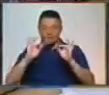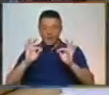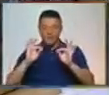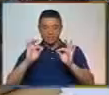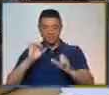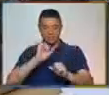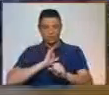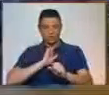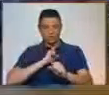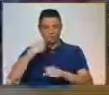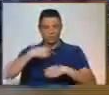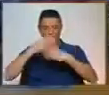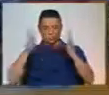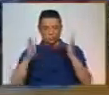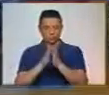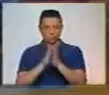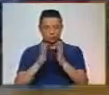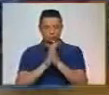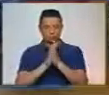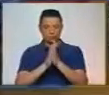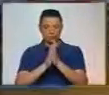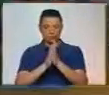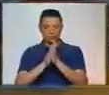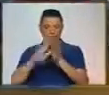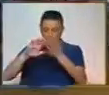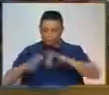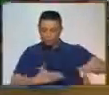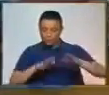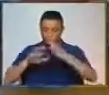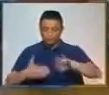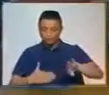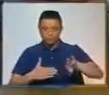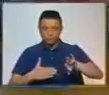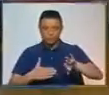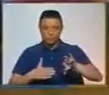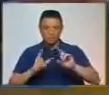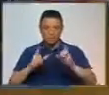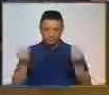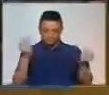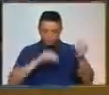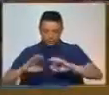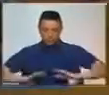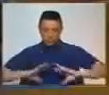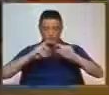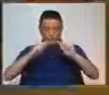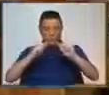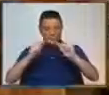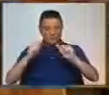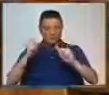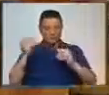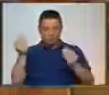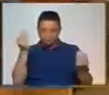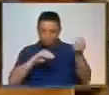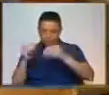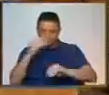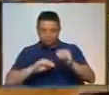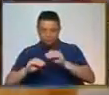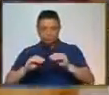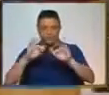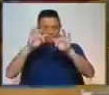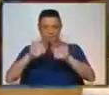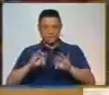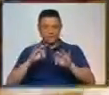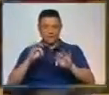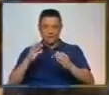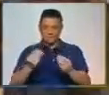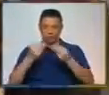colocamos em todo o processo de produção, desde a concepção e desenvolvimento até ao produto final,